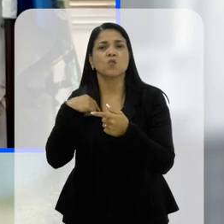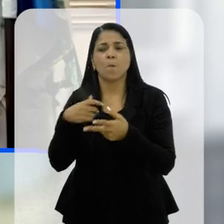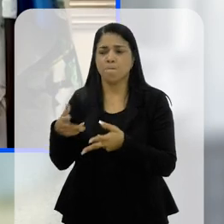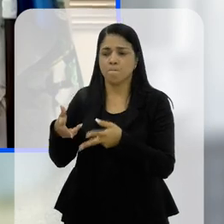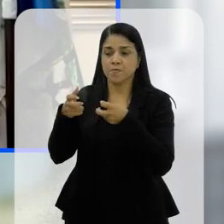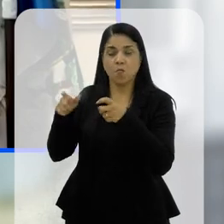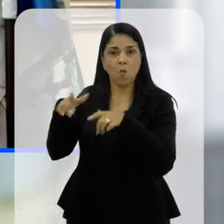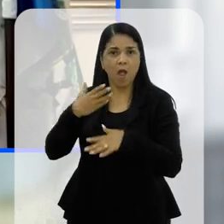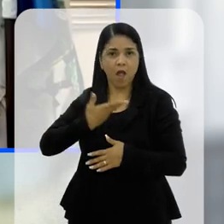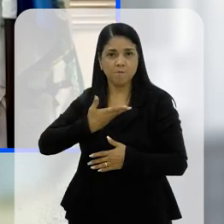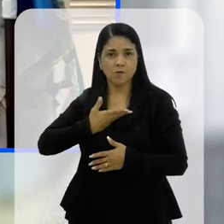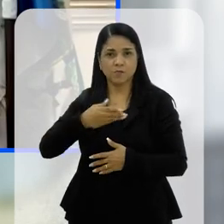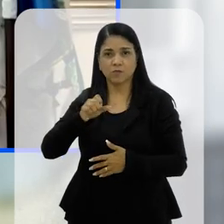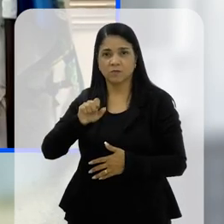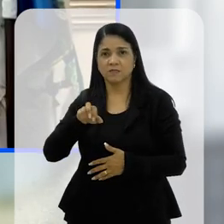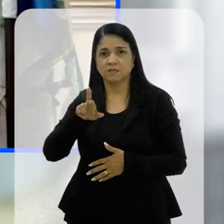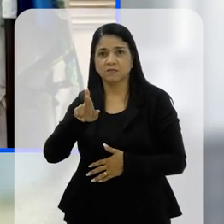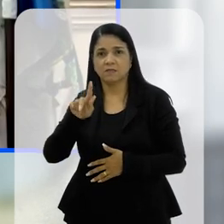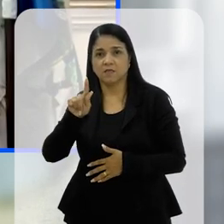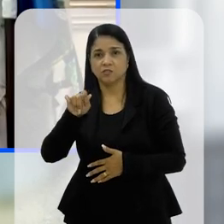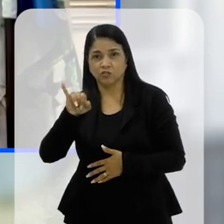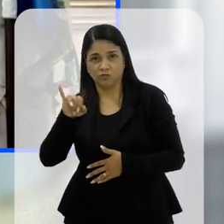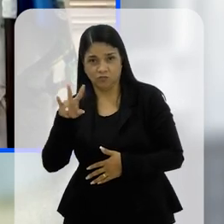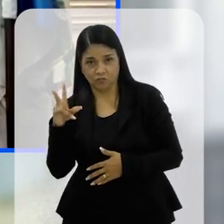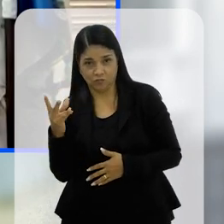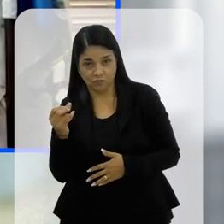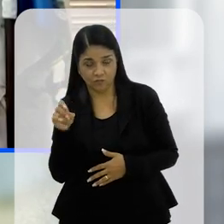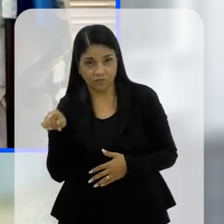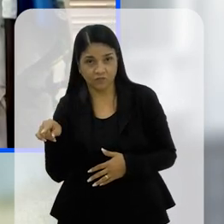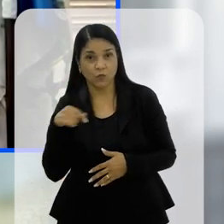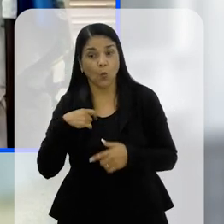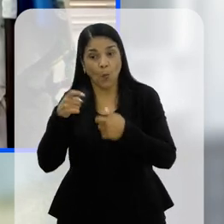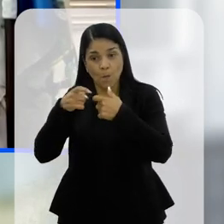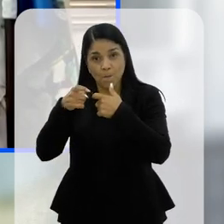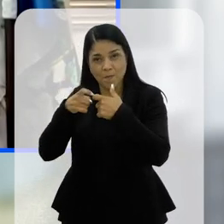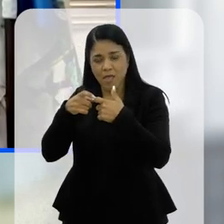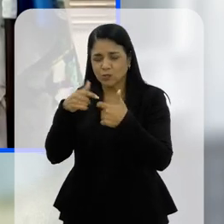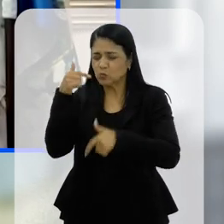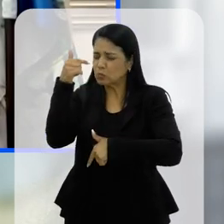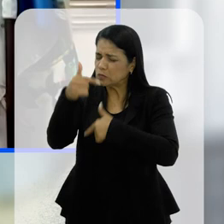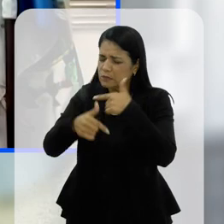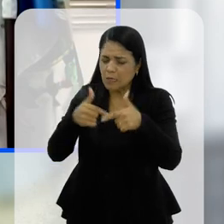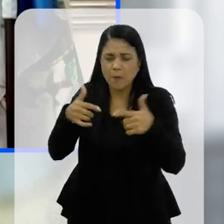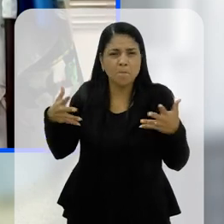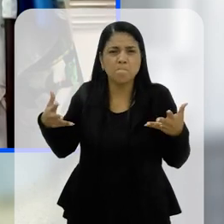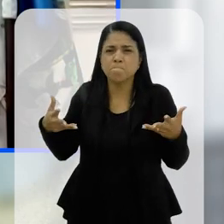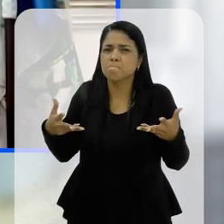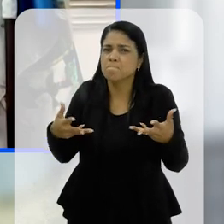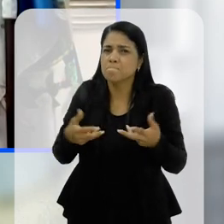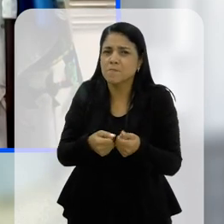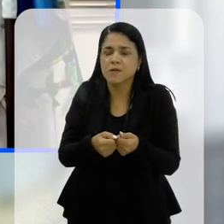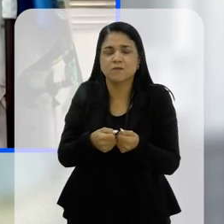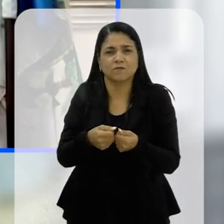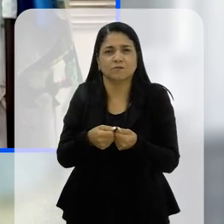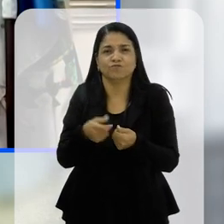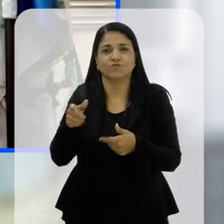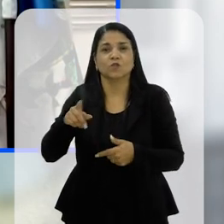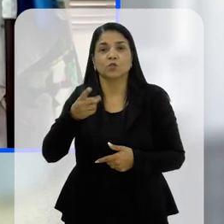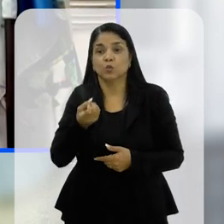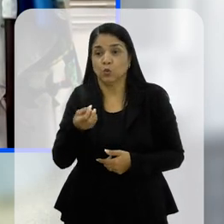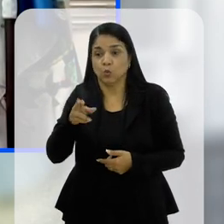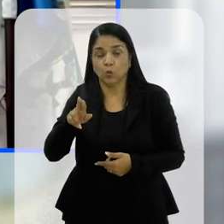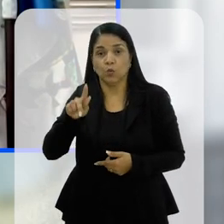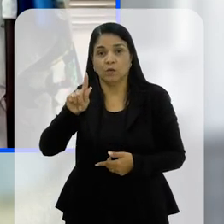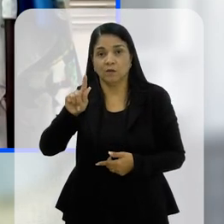e nós vimos lá, através de um amigo meu, Serginho, certo? E um médico que faz um trabalho lindo lá, o